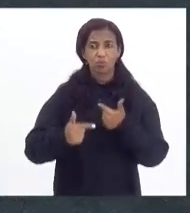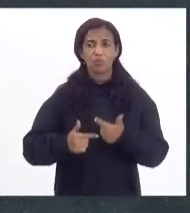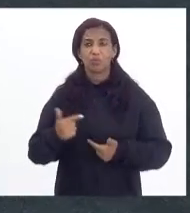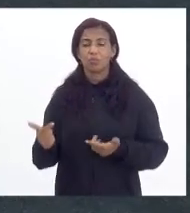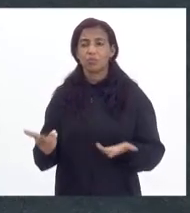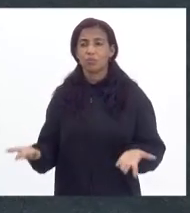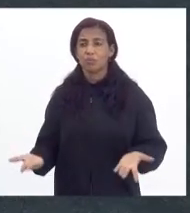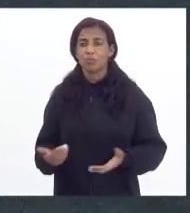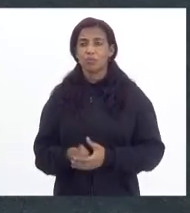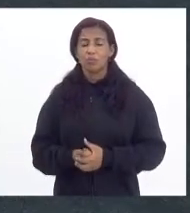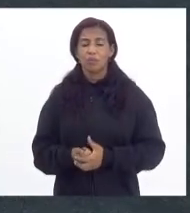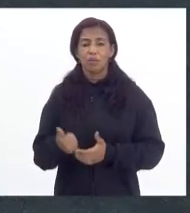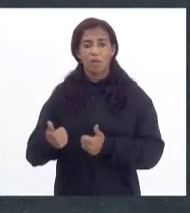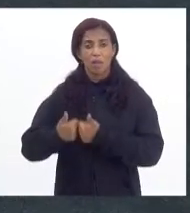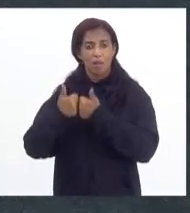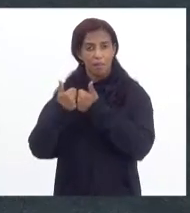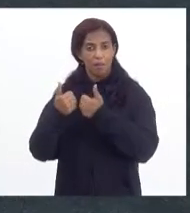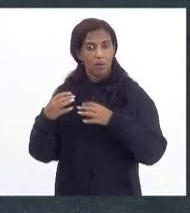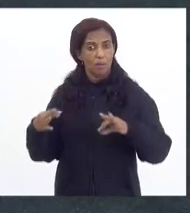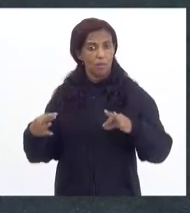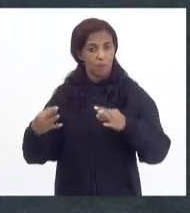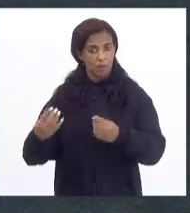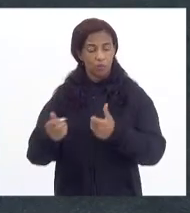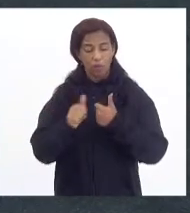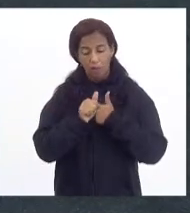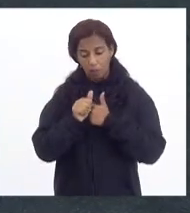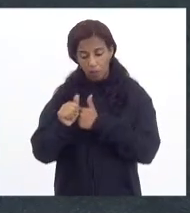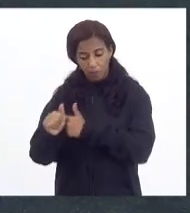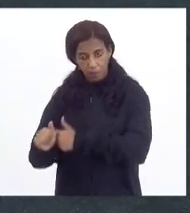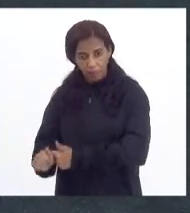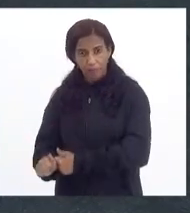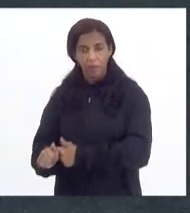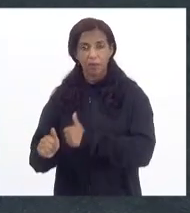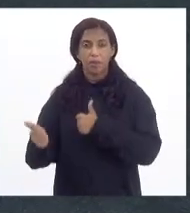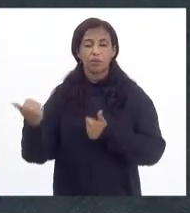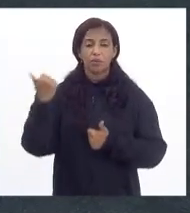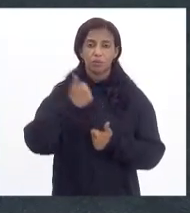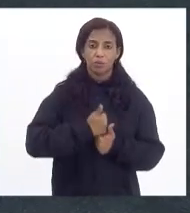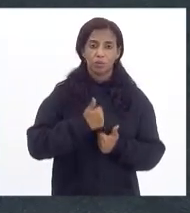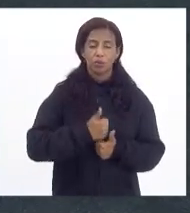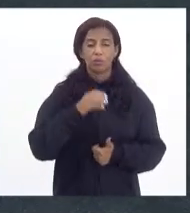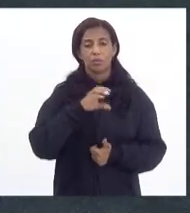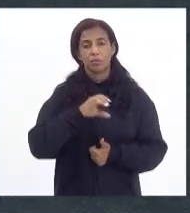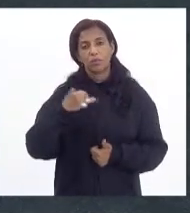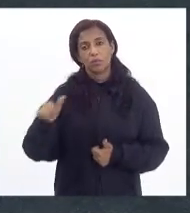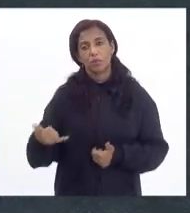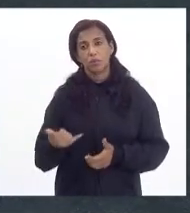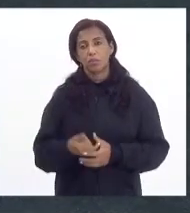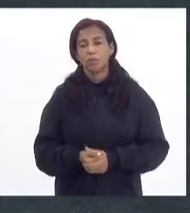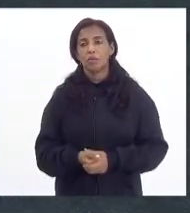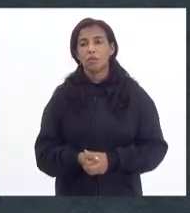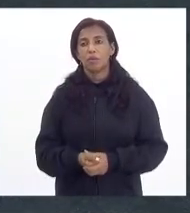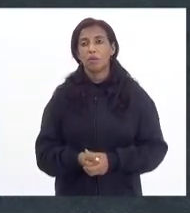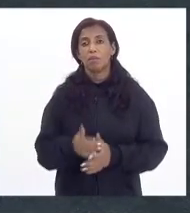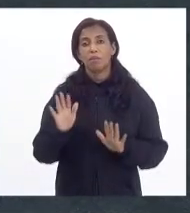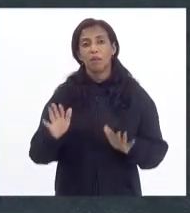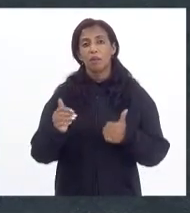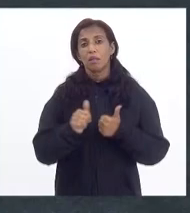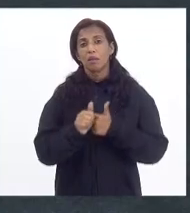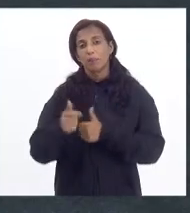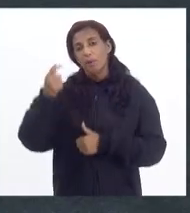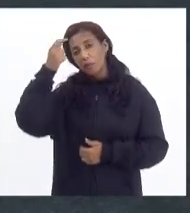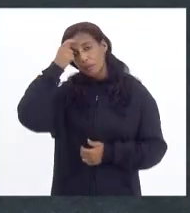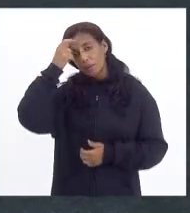Então, é melhor para todo mundo acompanhar o substitutivo da CCJ. mas acompanhar com